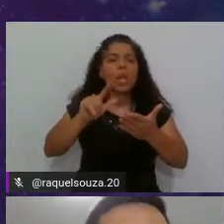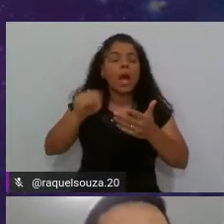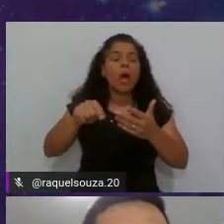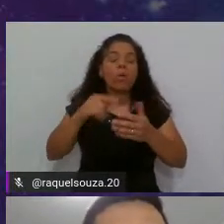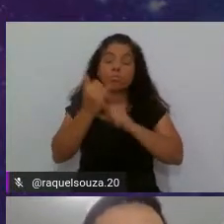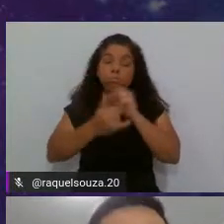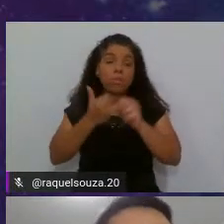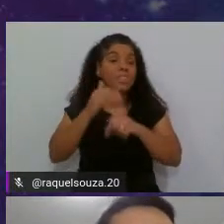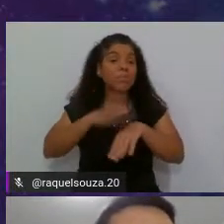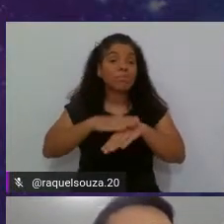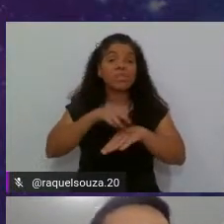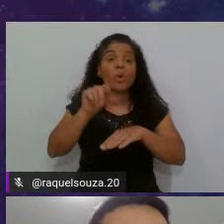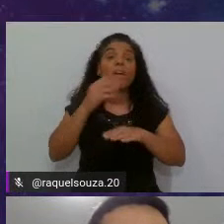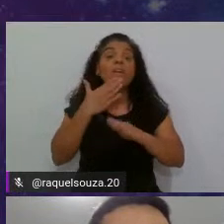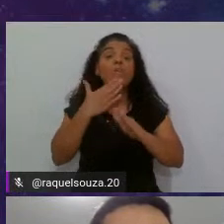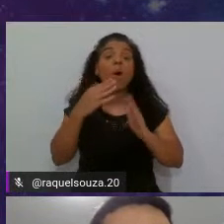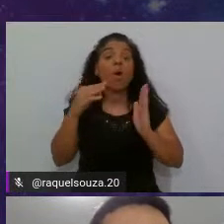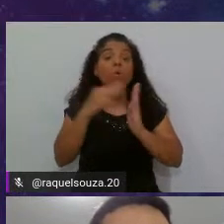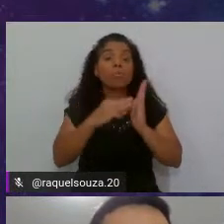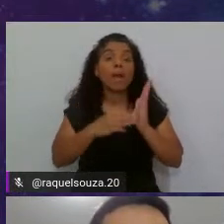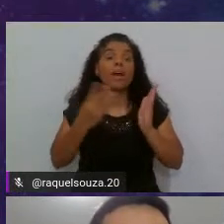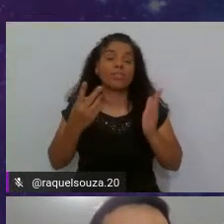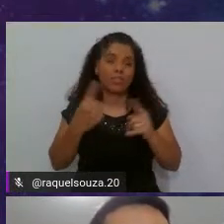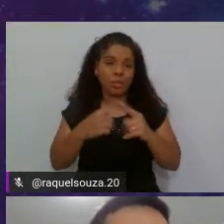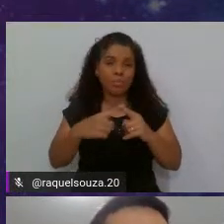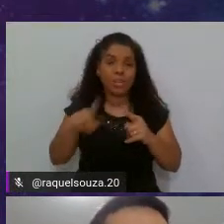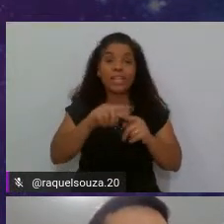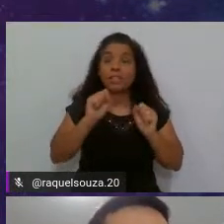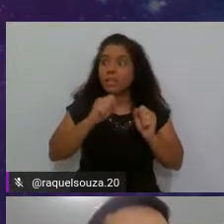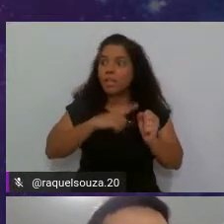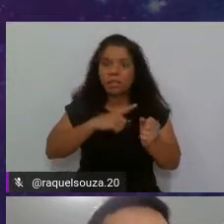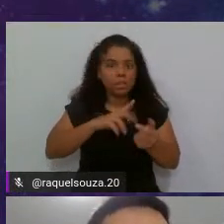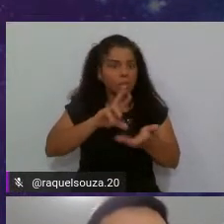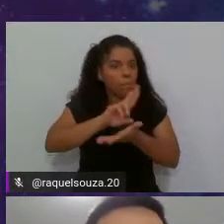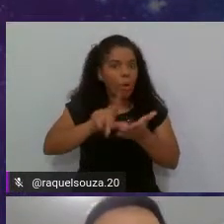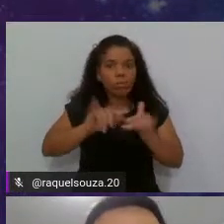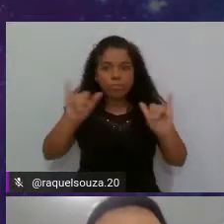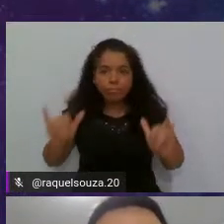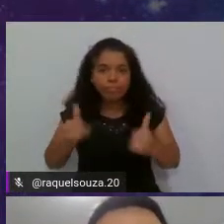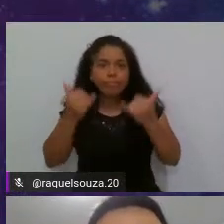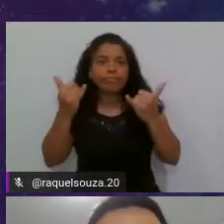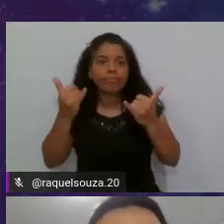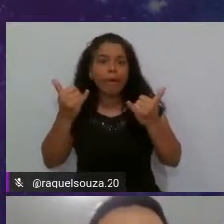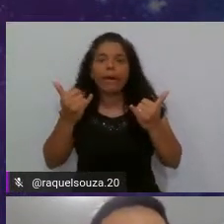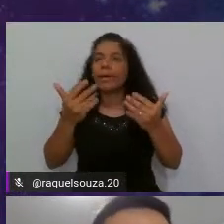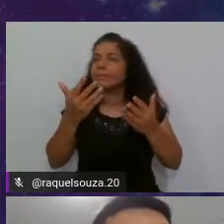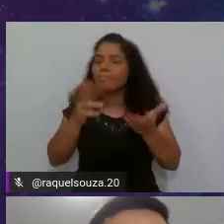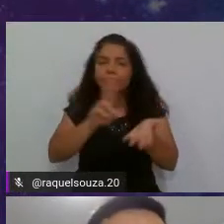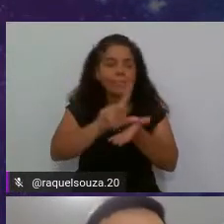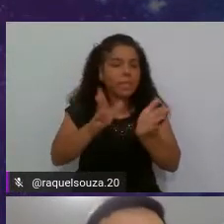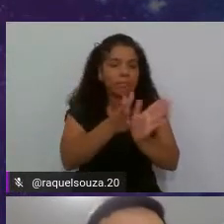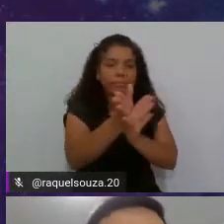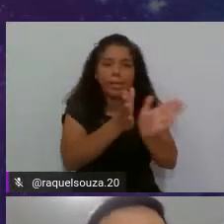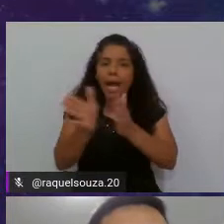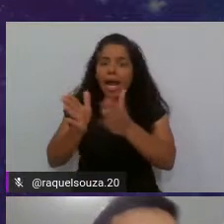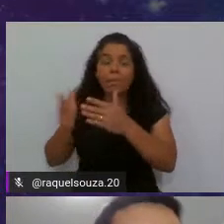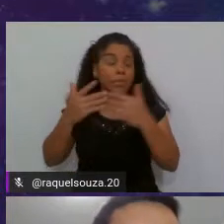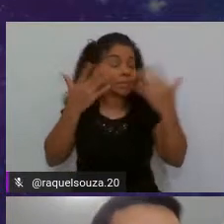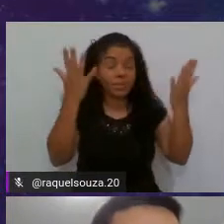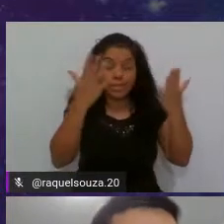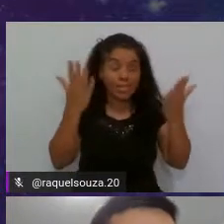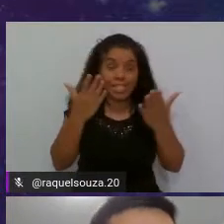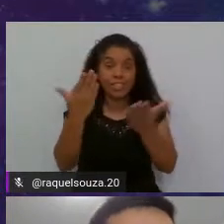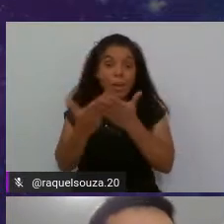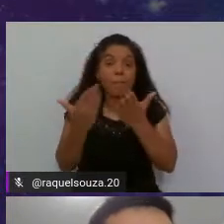um método. Porque senão você vai ter esse monte de oportunidades, esse monte de caminhos, e você vai perder